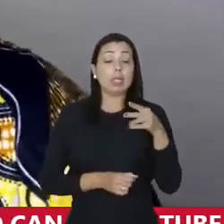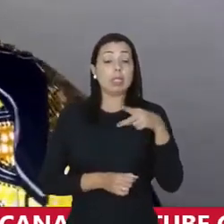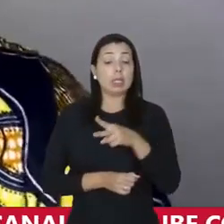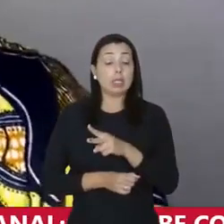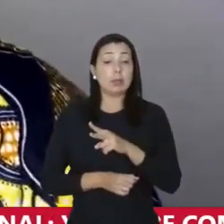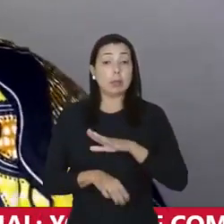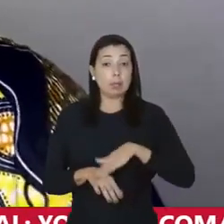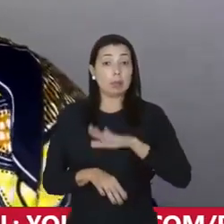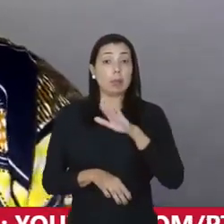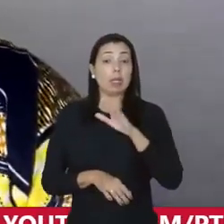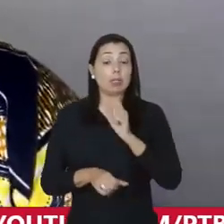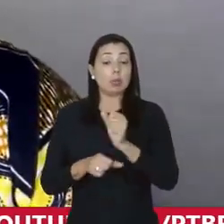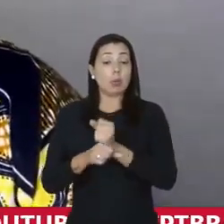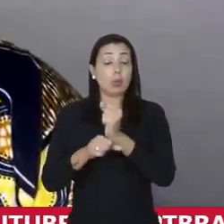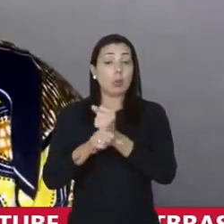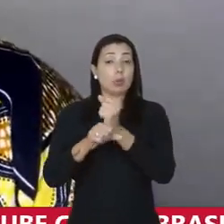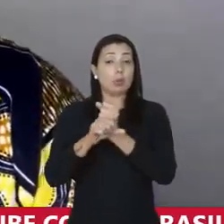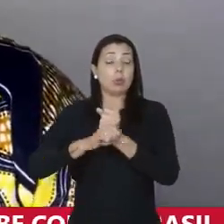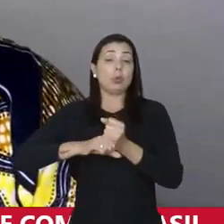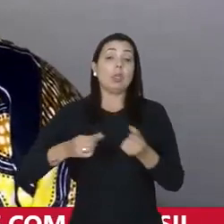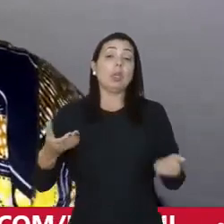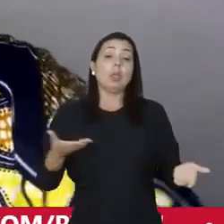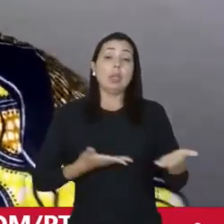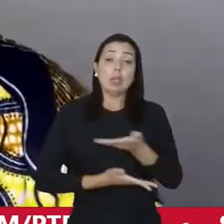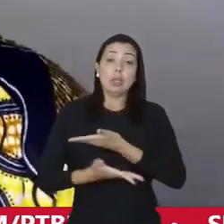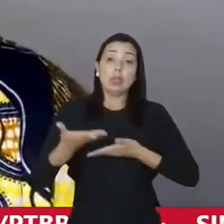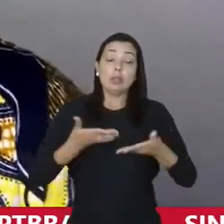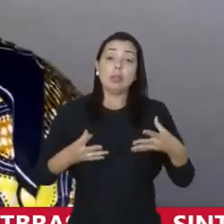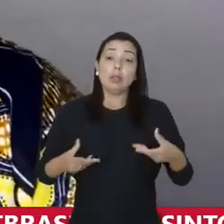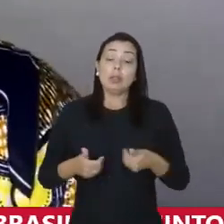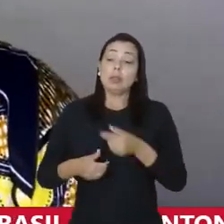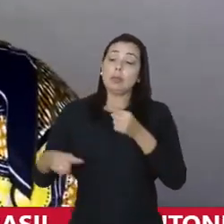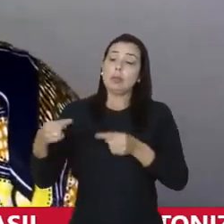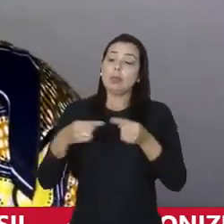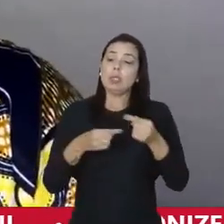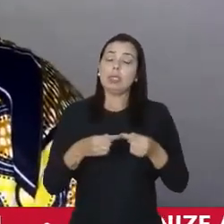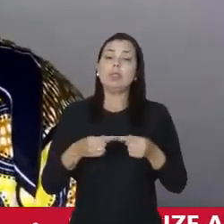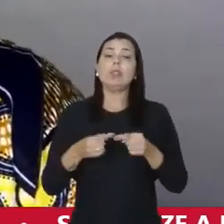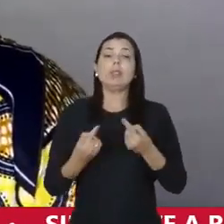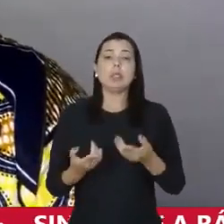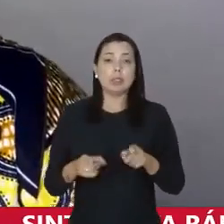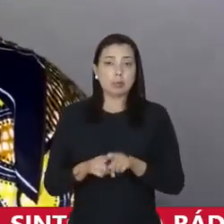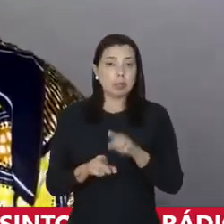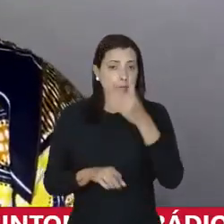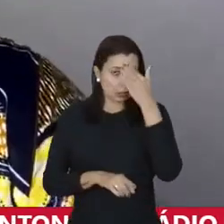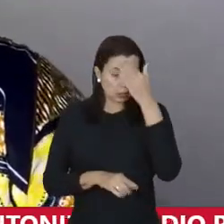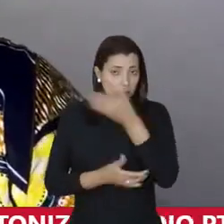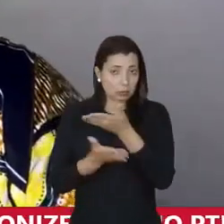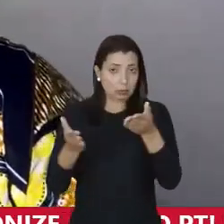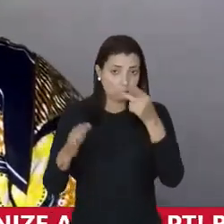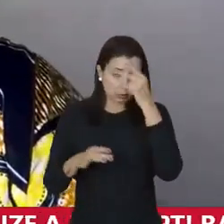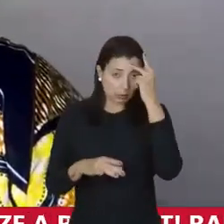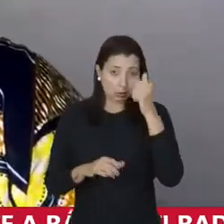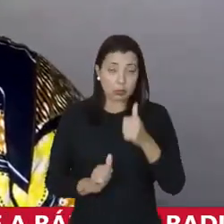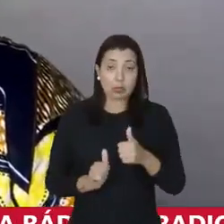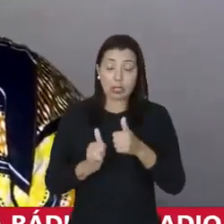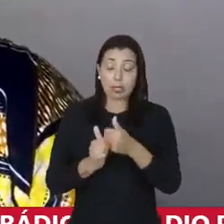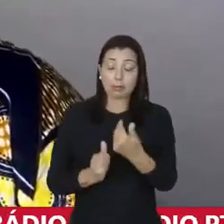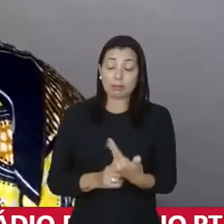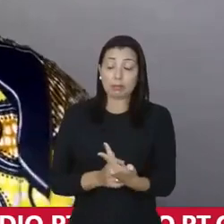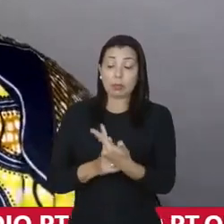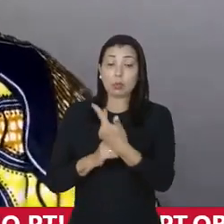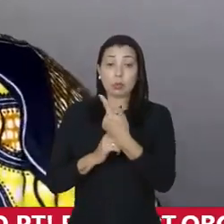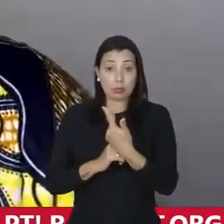vez mais se construa através de todas as políticas antirracistas, agradecer a todas as pessoas que estão nos acompanhando,